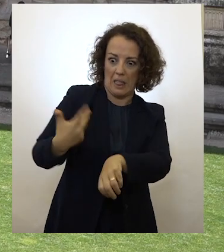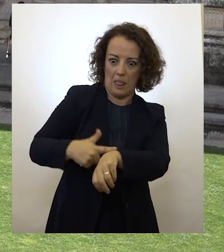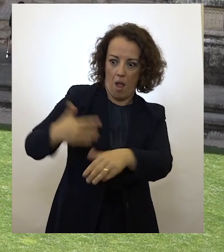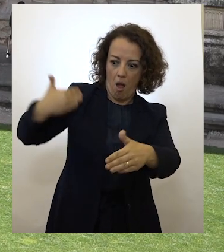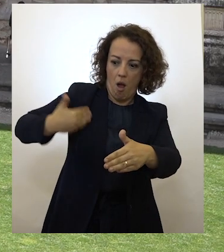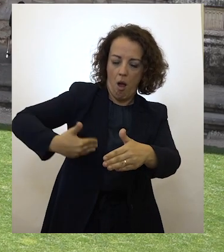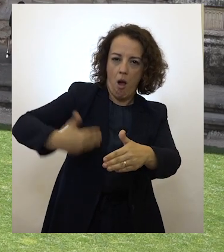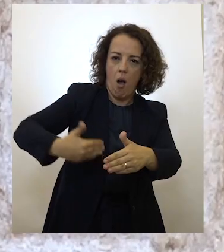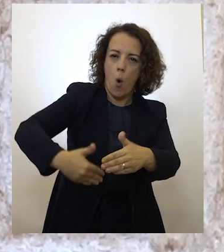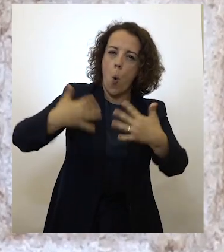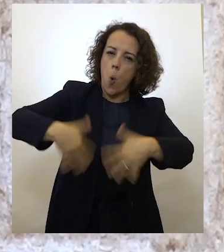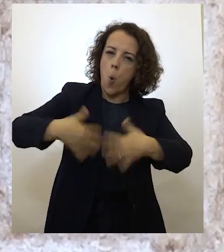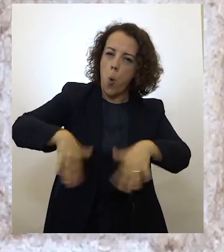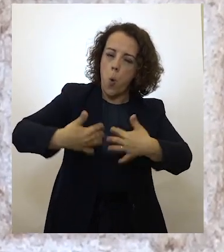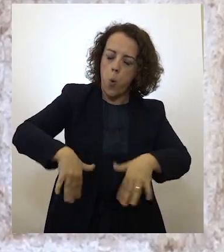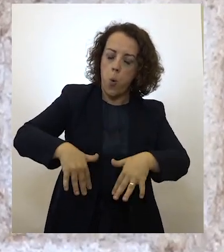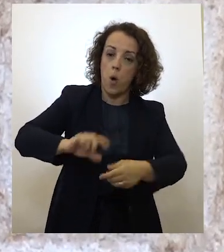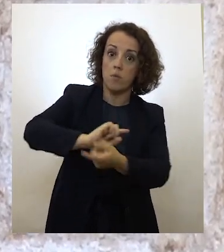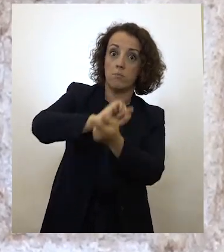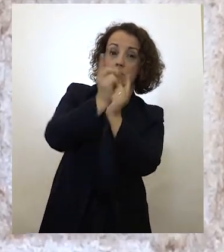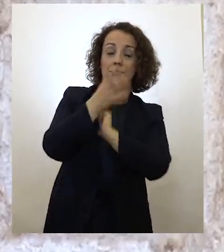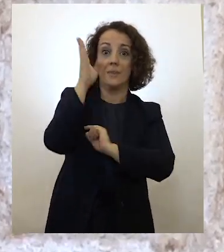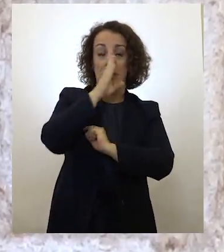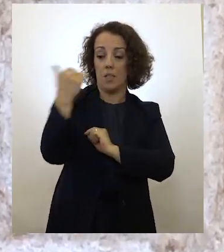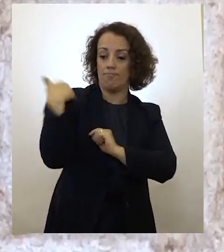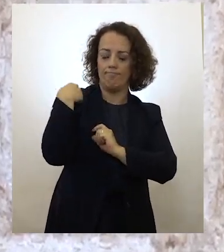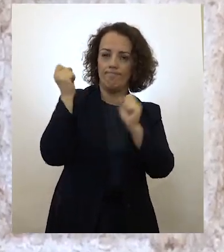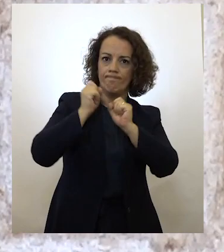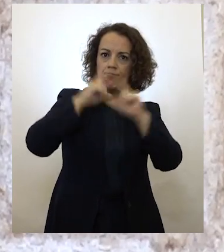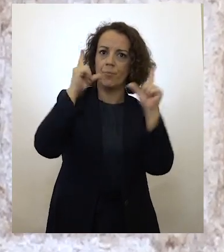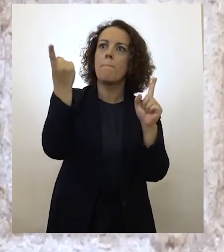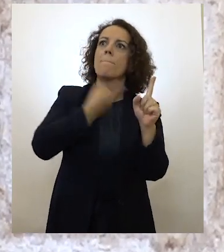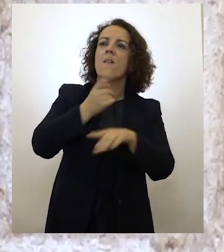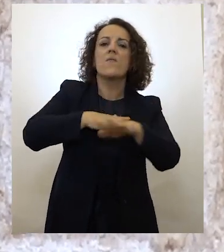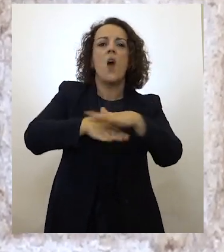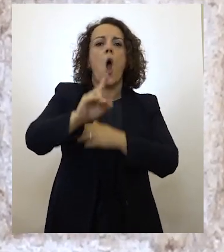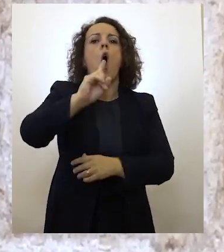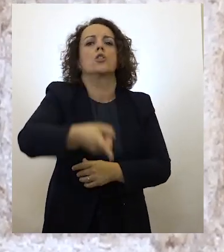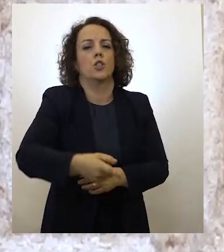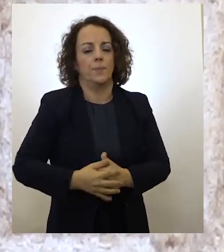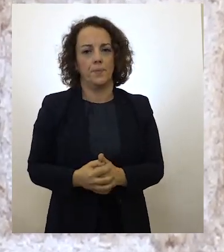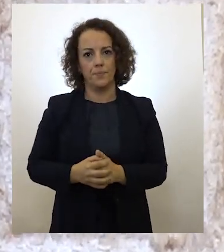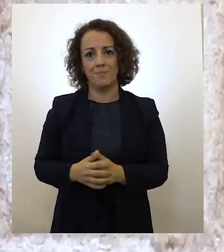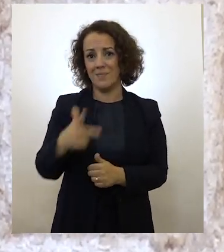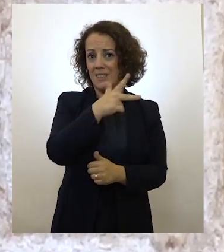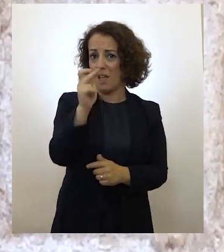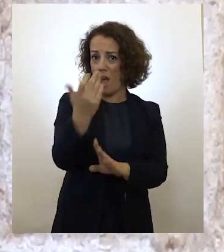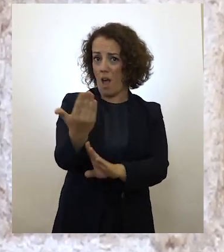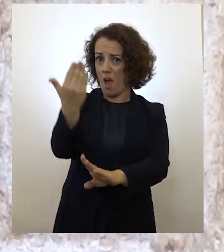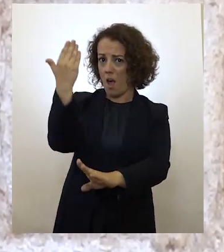inclemente, se elas nos acordarem para o que temos de fazer. Há 100 anos,